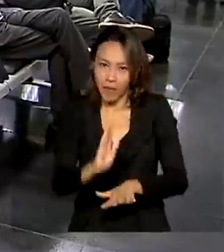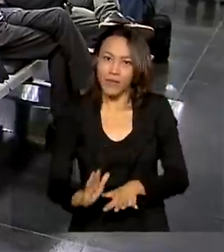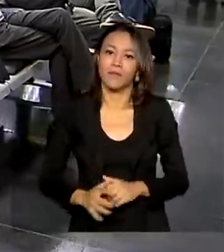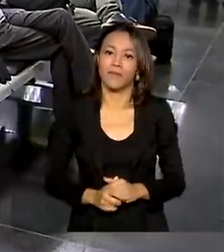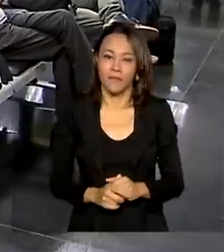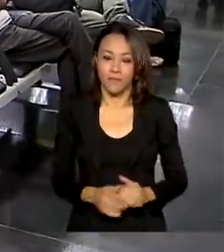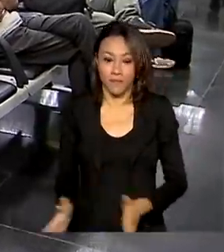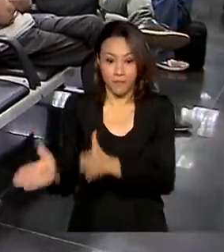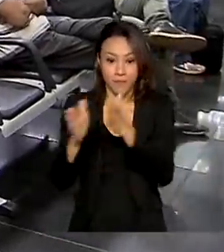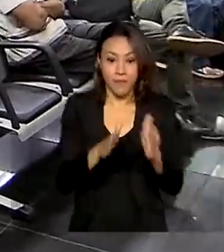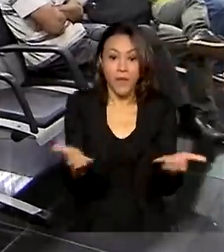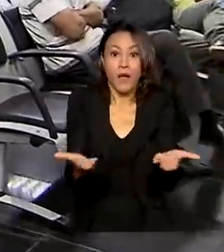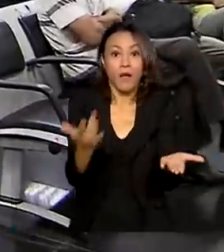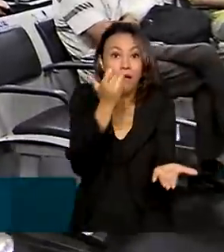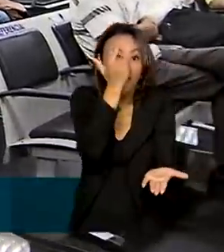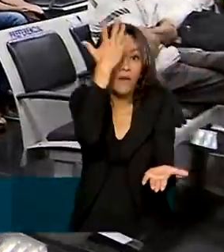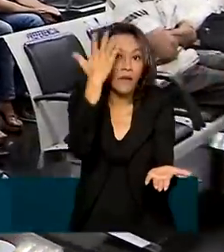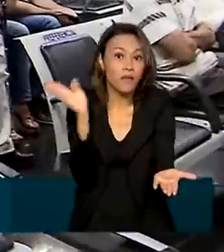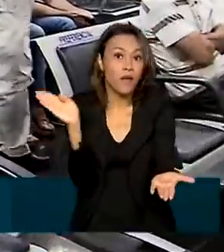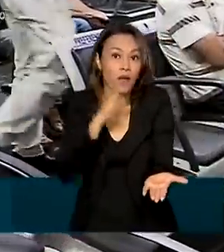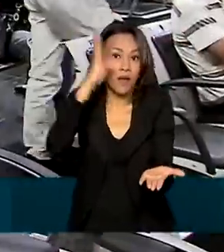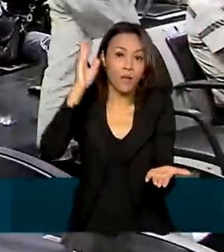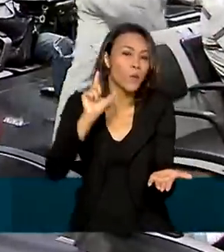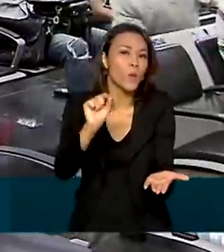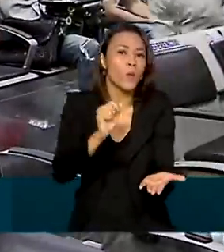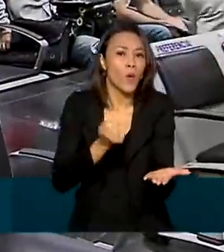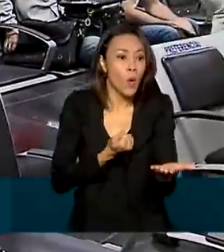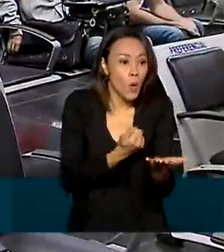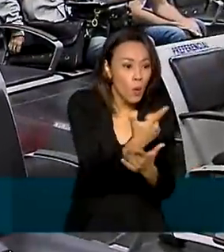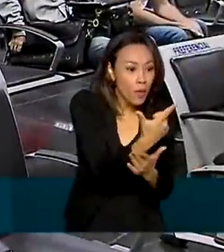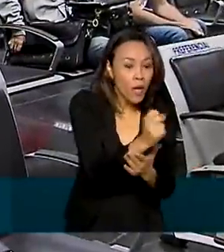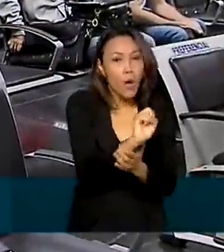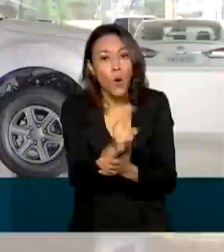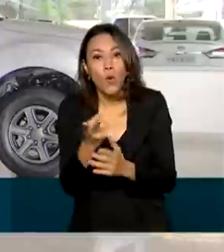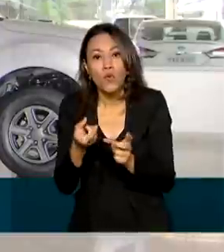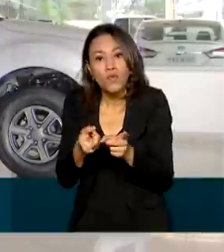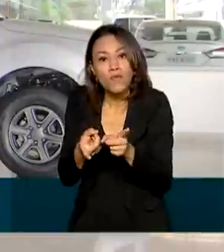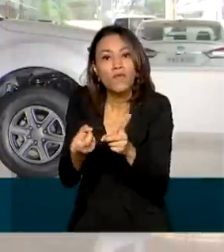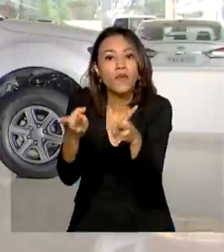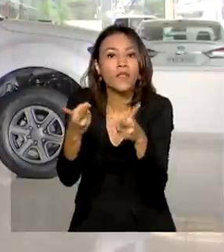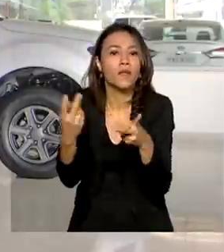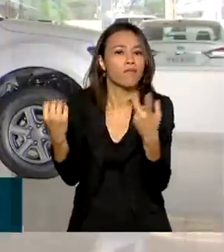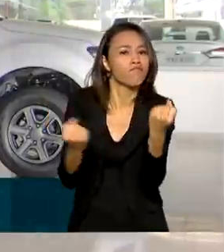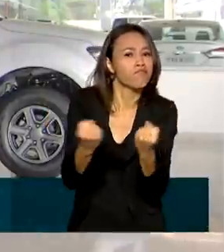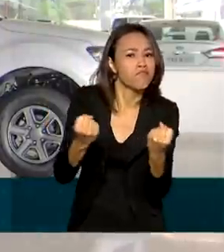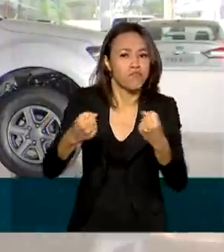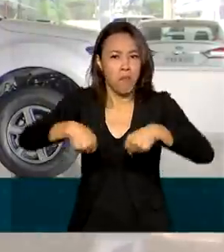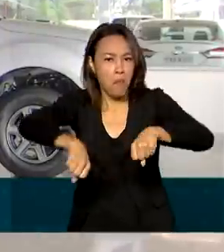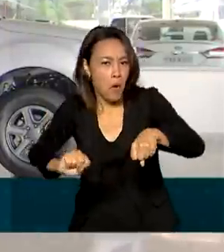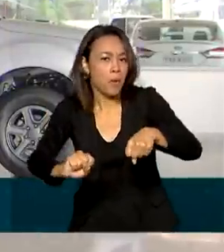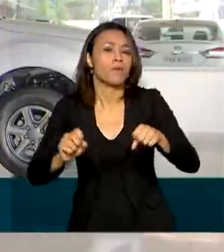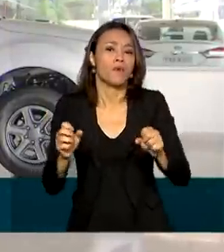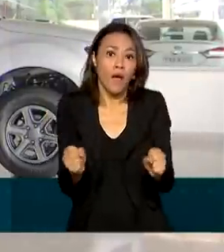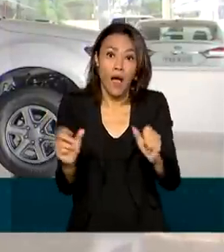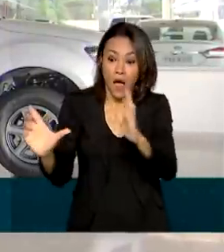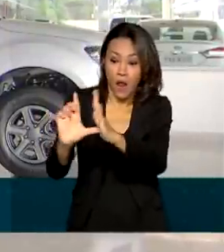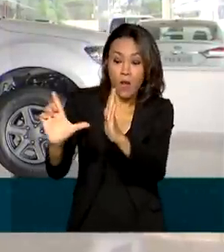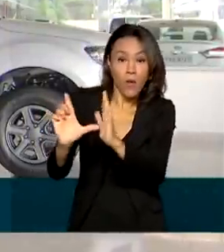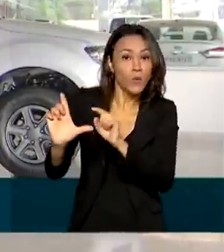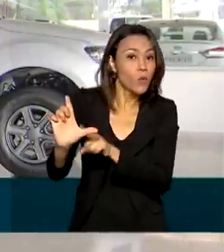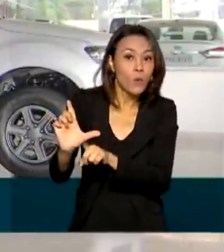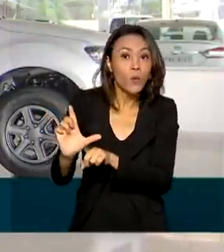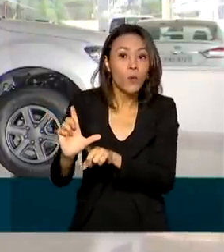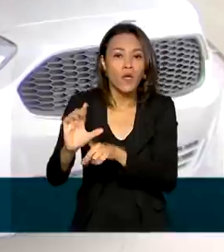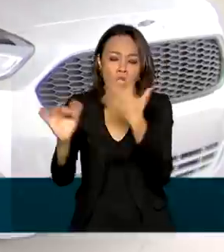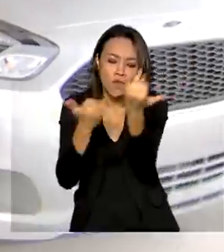Agora ficou mais fácil e rápido para comprar ou vender um carro ou uma moto. As lojas passam a ter acesso a um sistema de